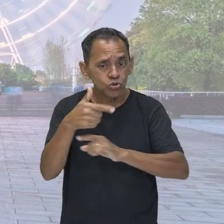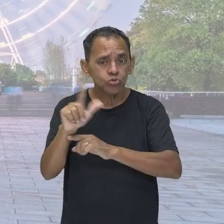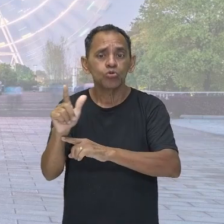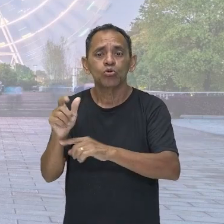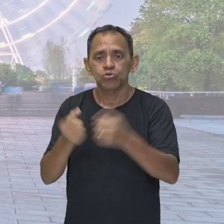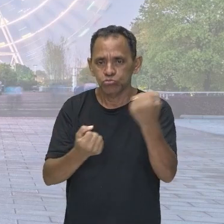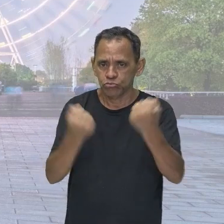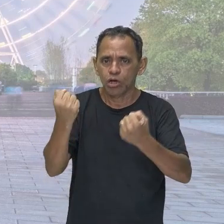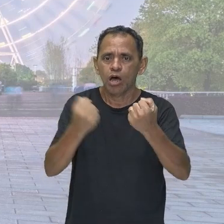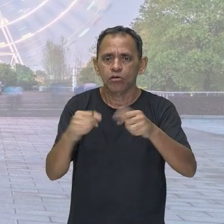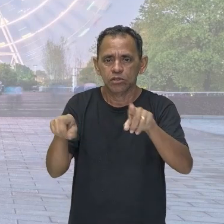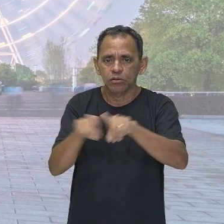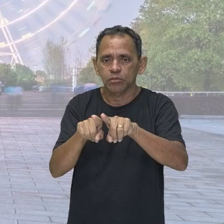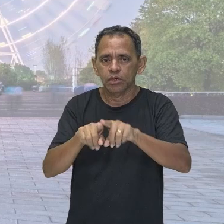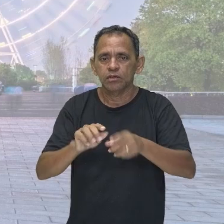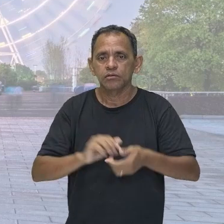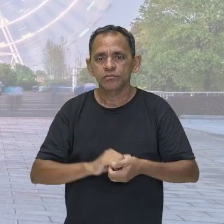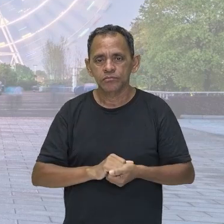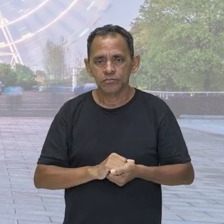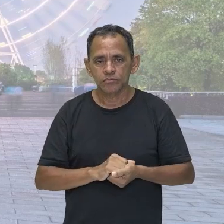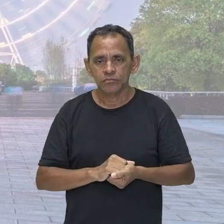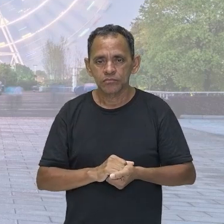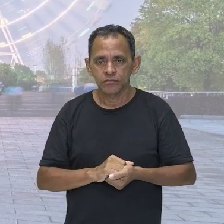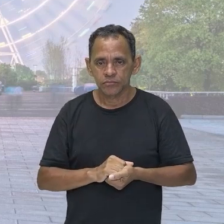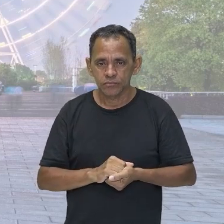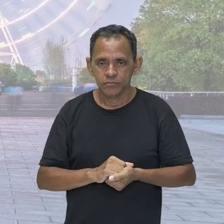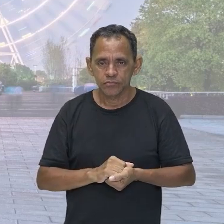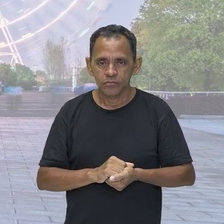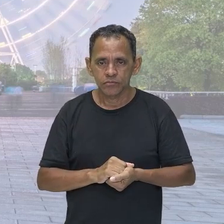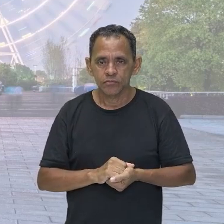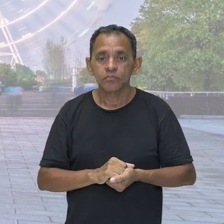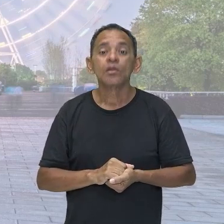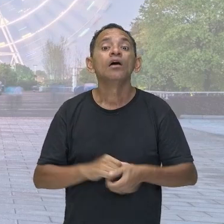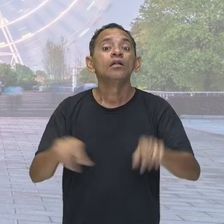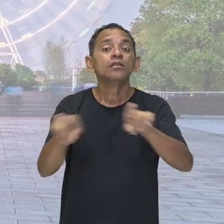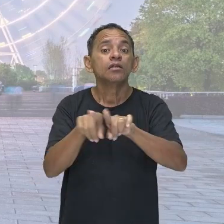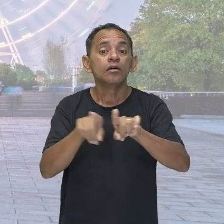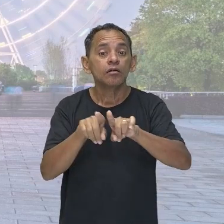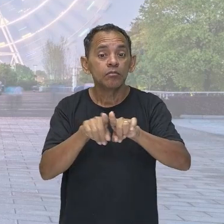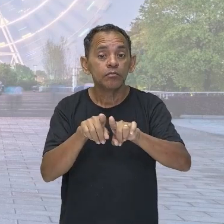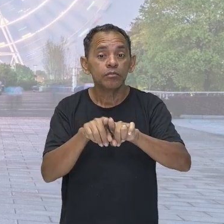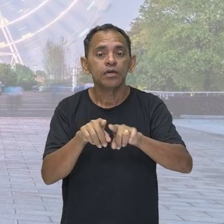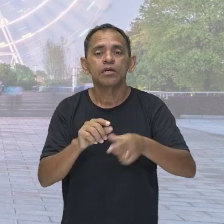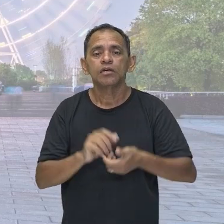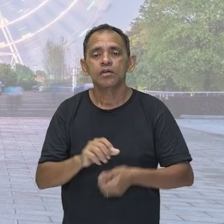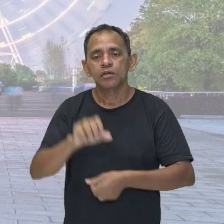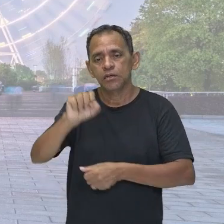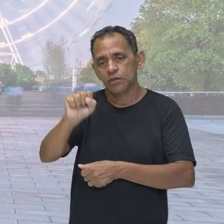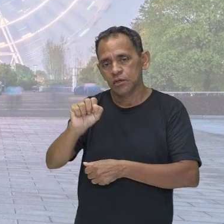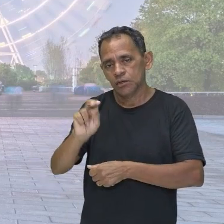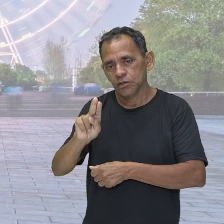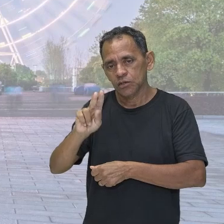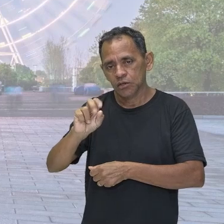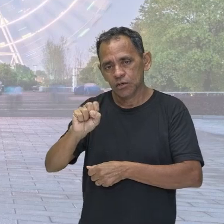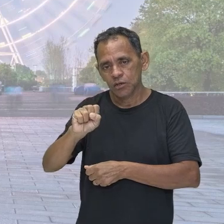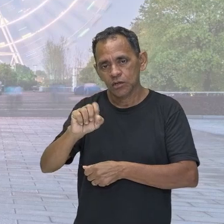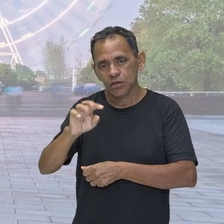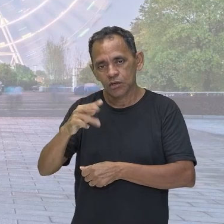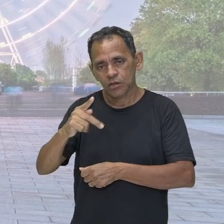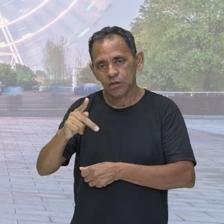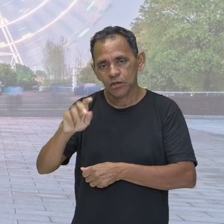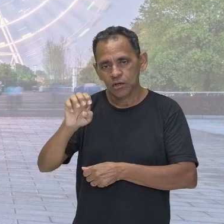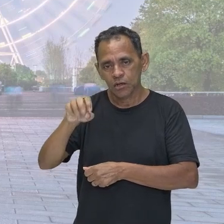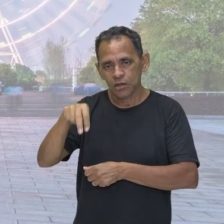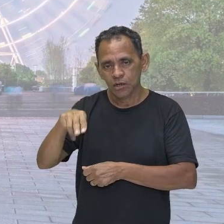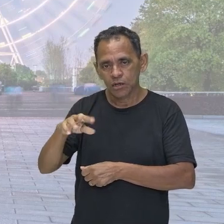Como também o caso da nossa suspensão veicular. Então, esse é o caso da energia potencial